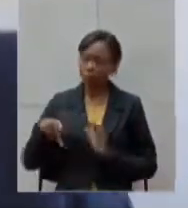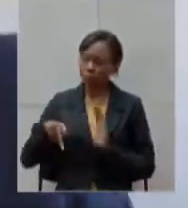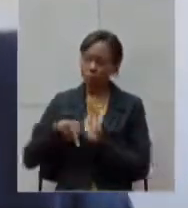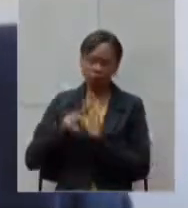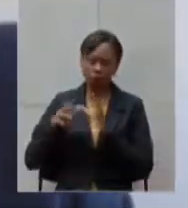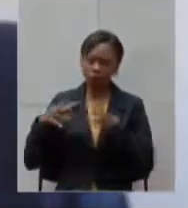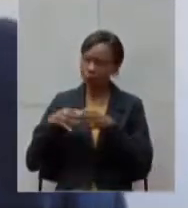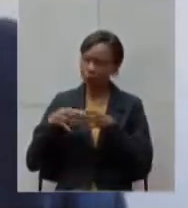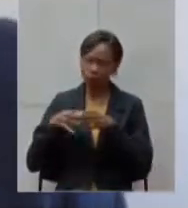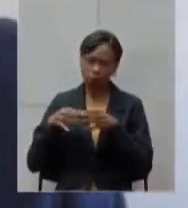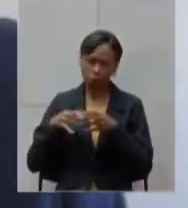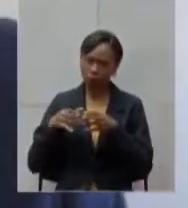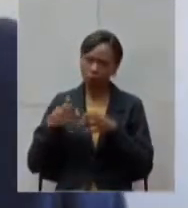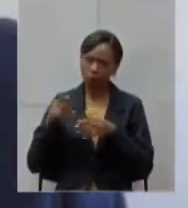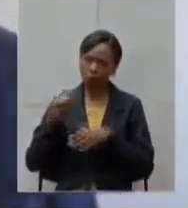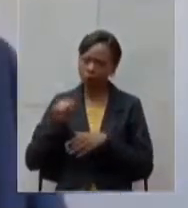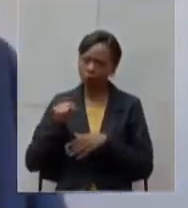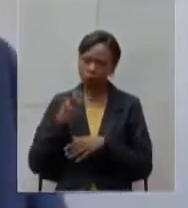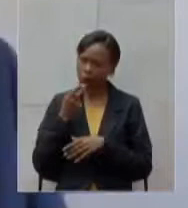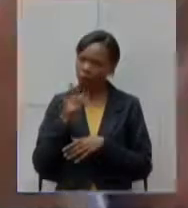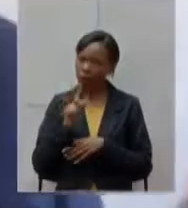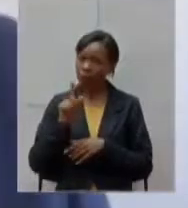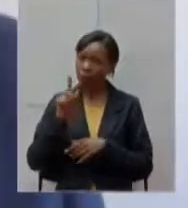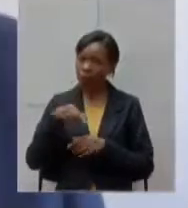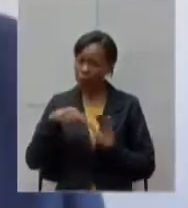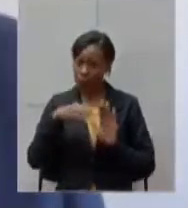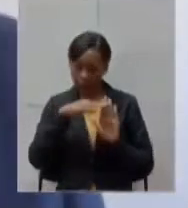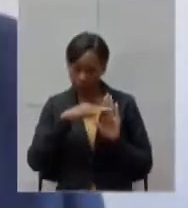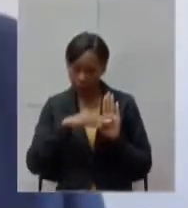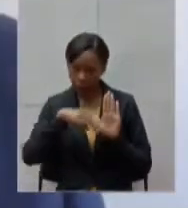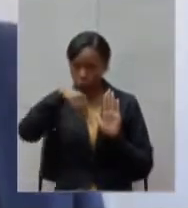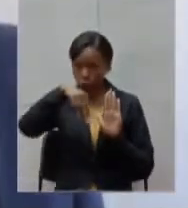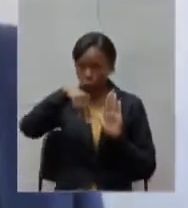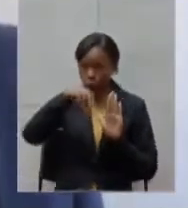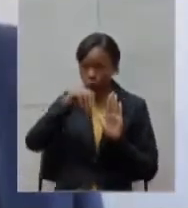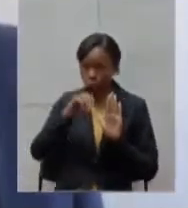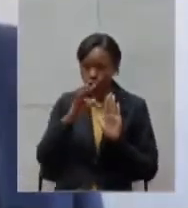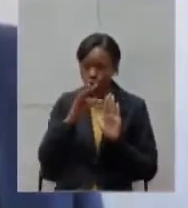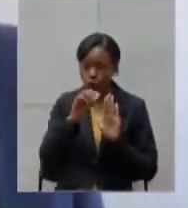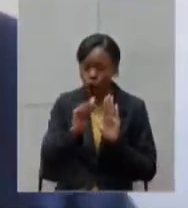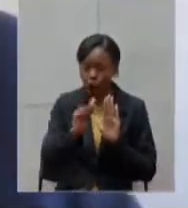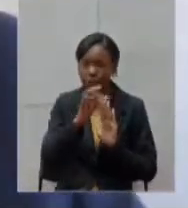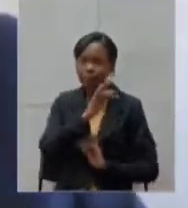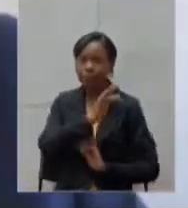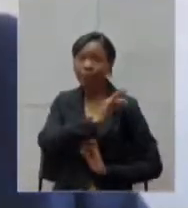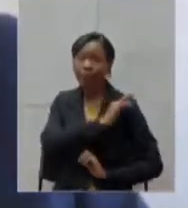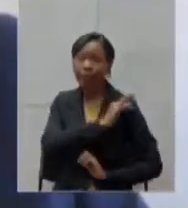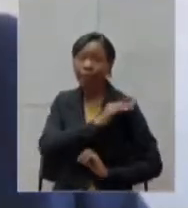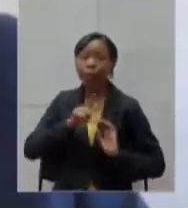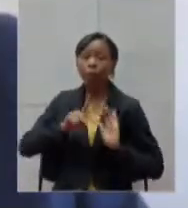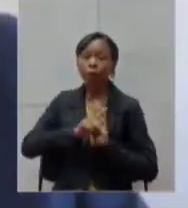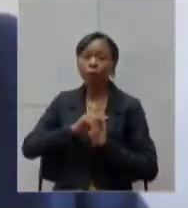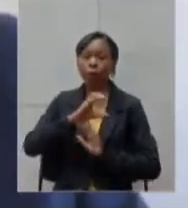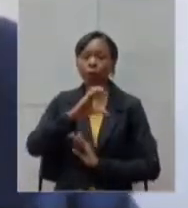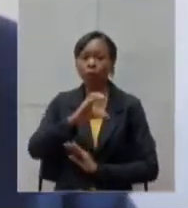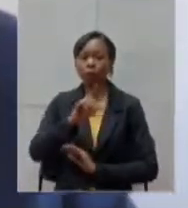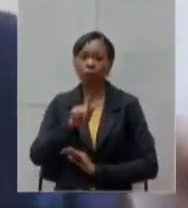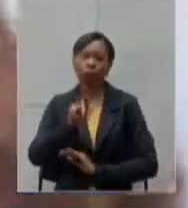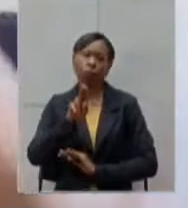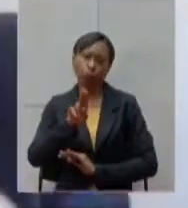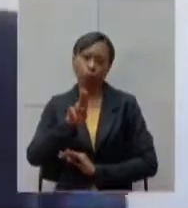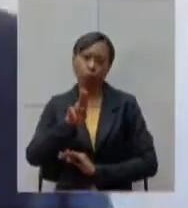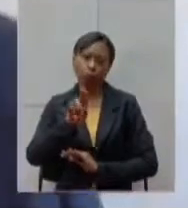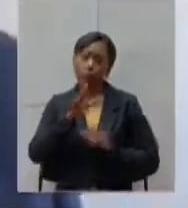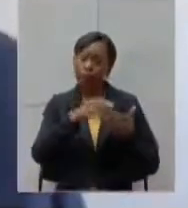discursando isso é uma nota técnica da controladoria geral da União encaminhada ao Ministério Público cabe a